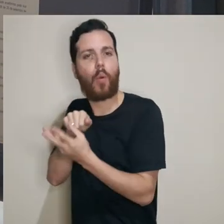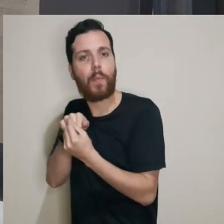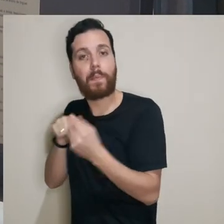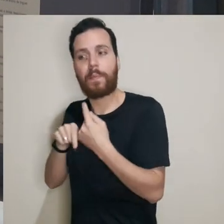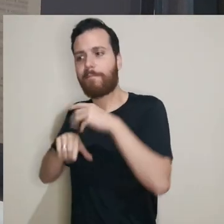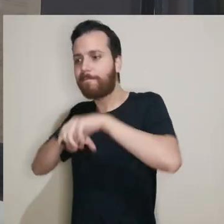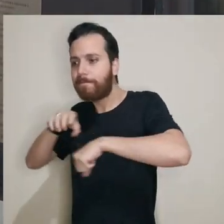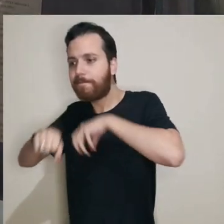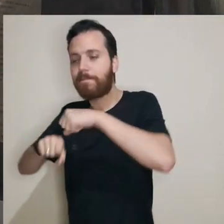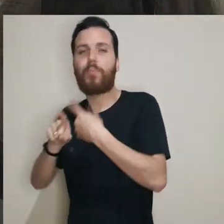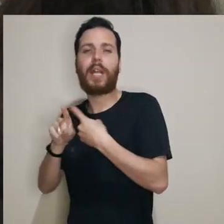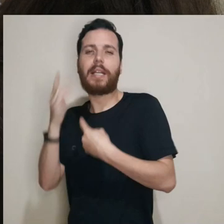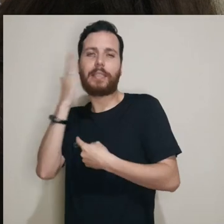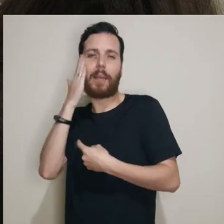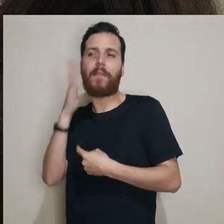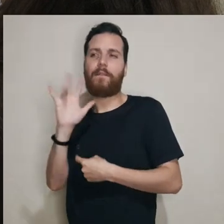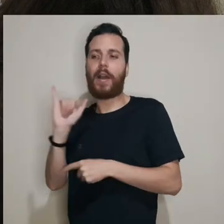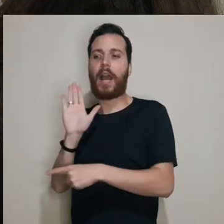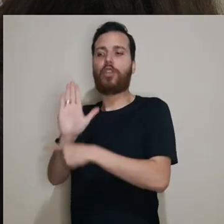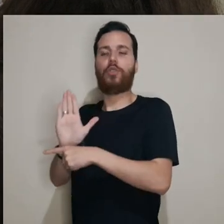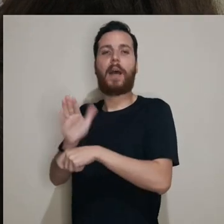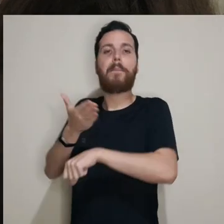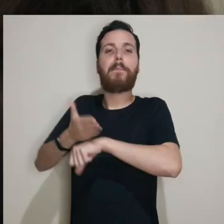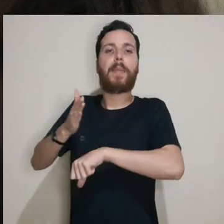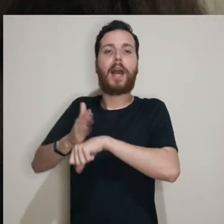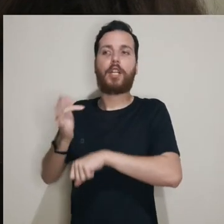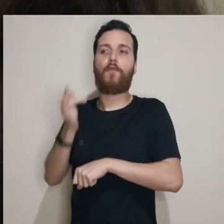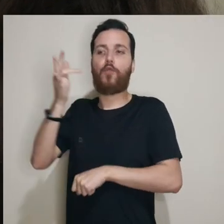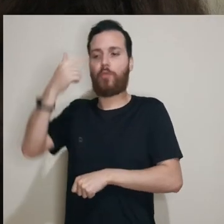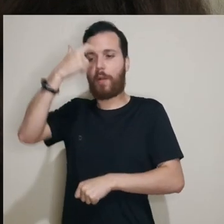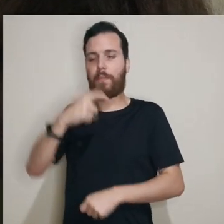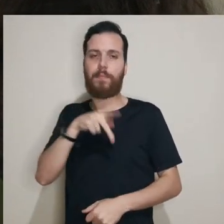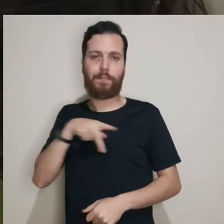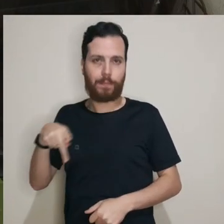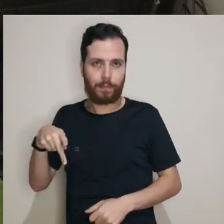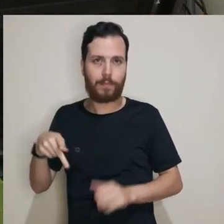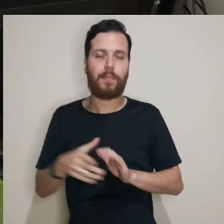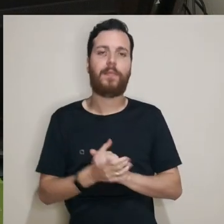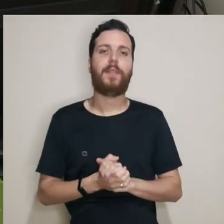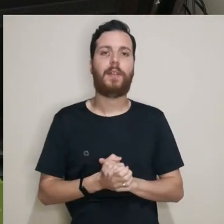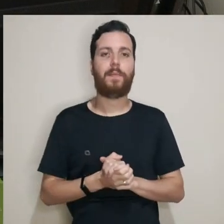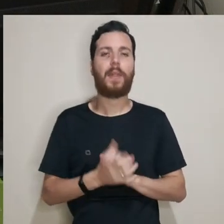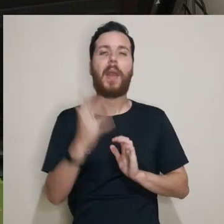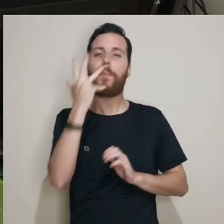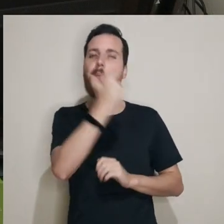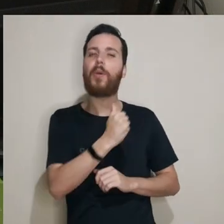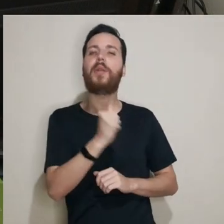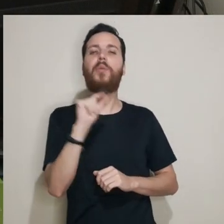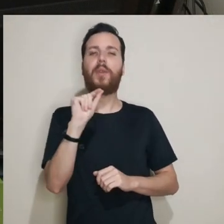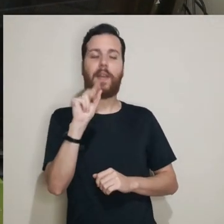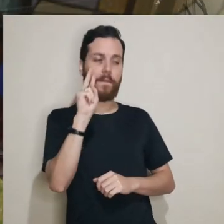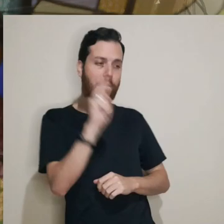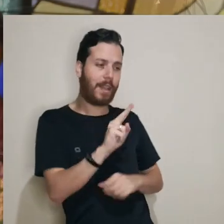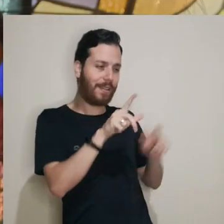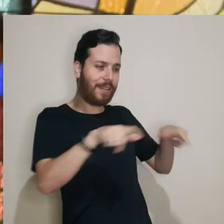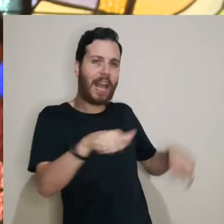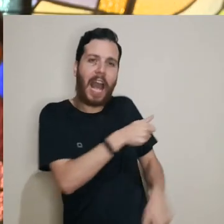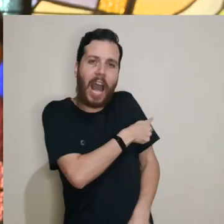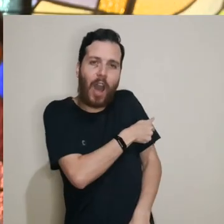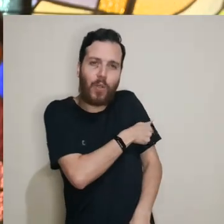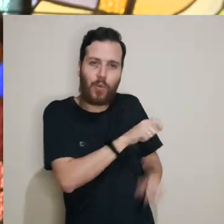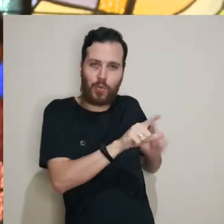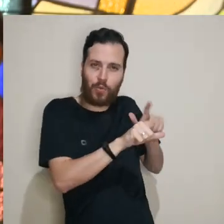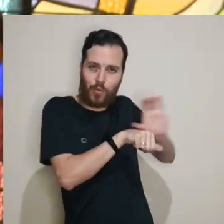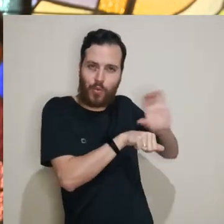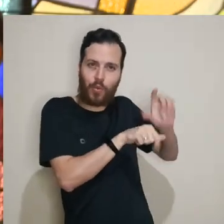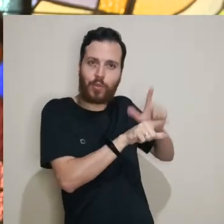conhecer mais, porque eles sabem que aquilo faz muita diferença para a prática deles. É muito bonito de ver esses